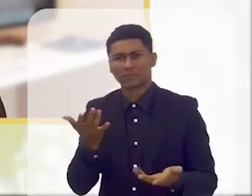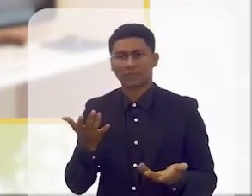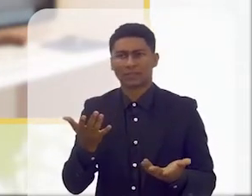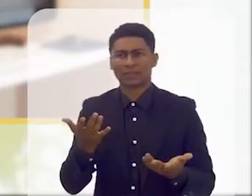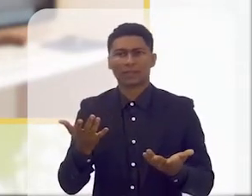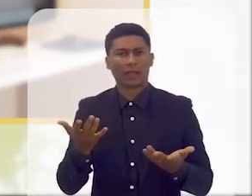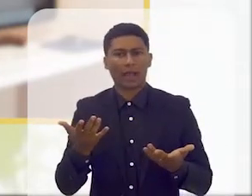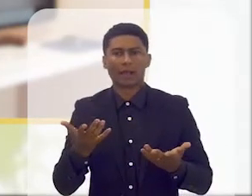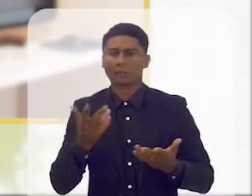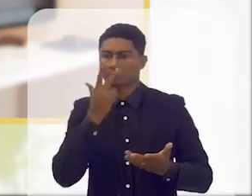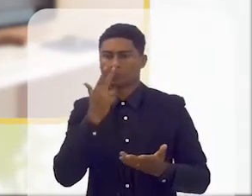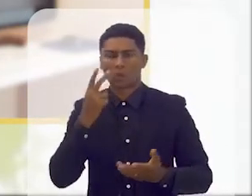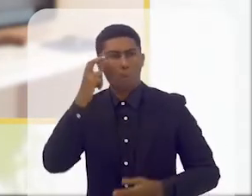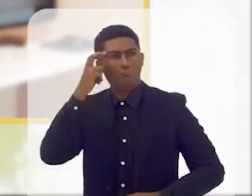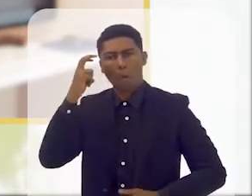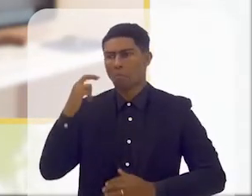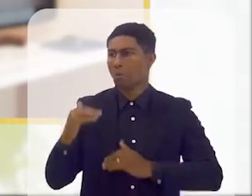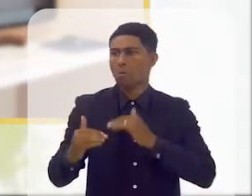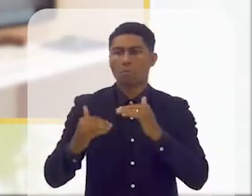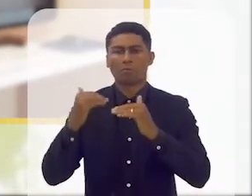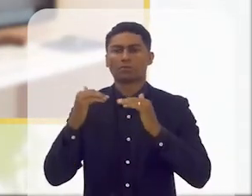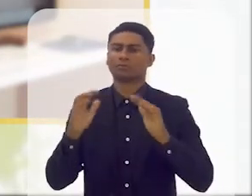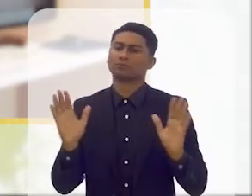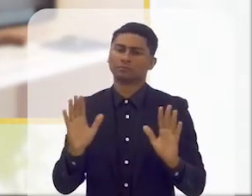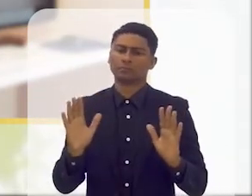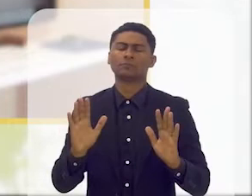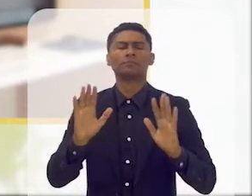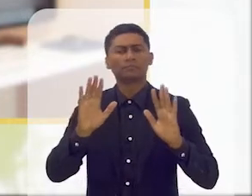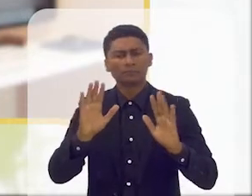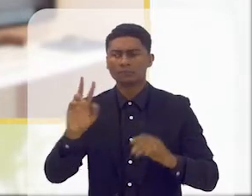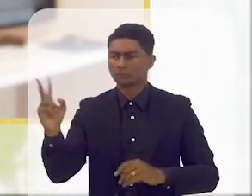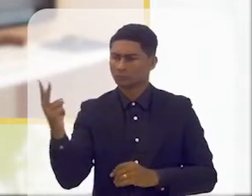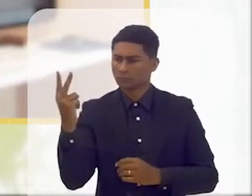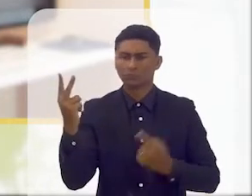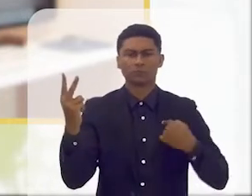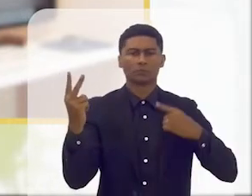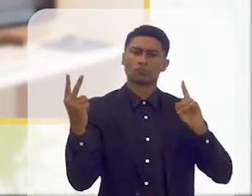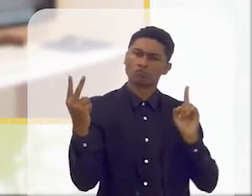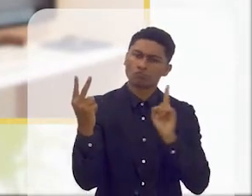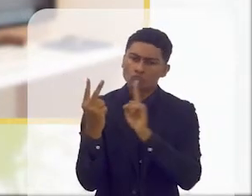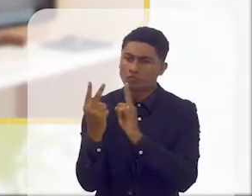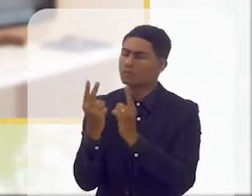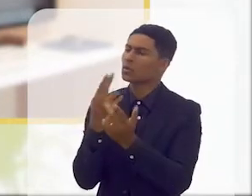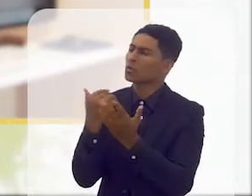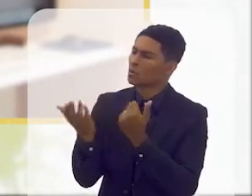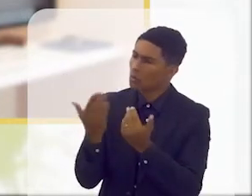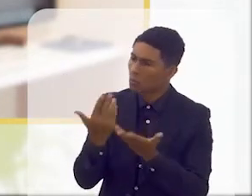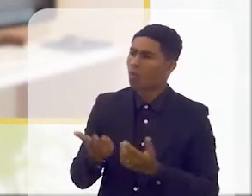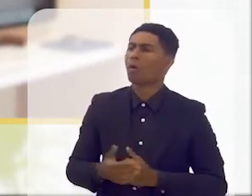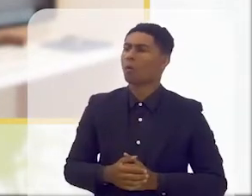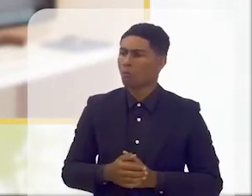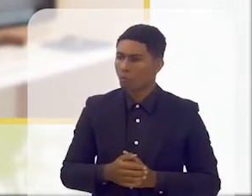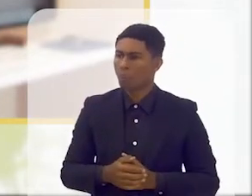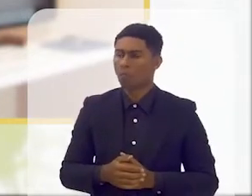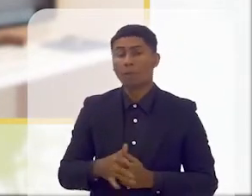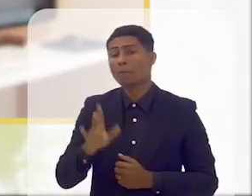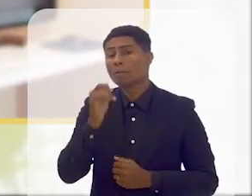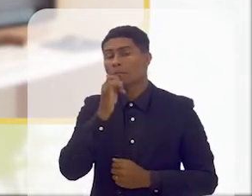vamos dizer assim, muito elevado. E quantas vezes eu, conversando com eles, falar um exemplo,